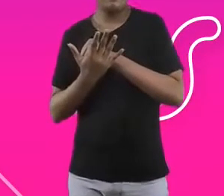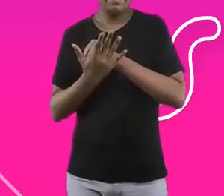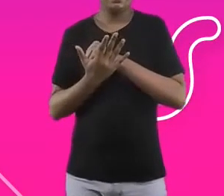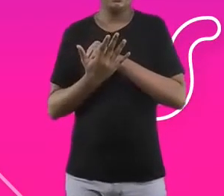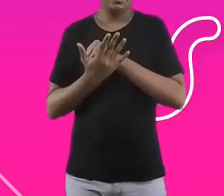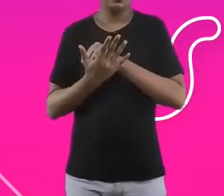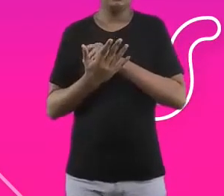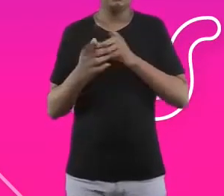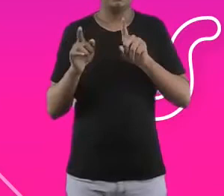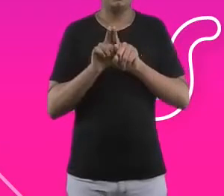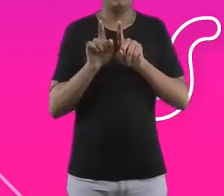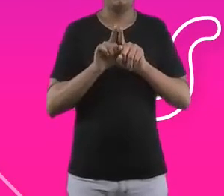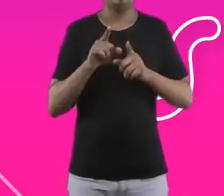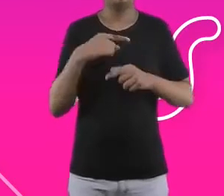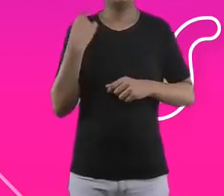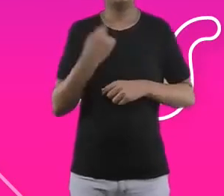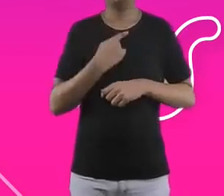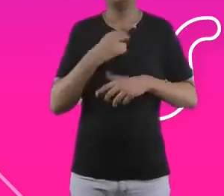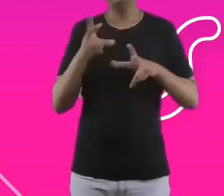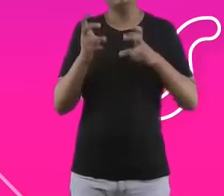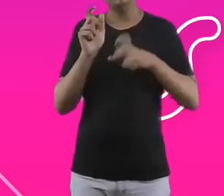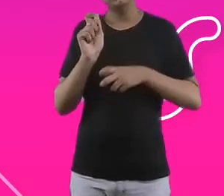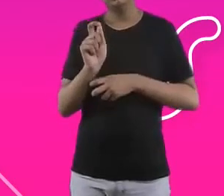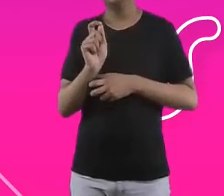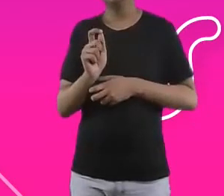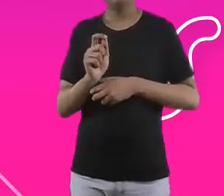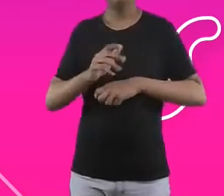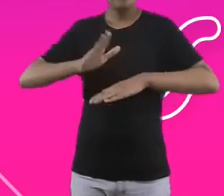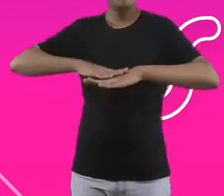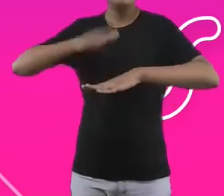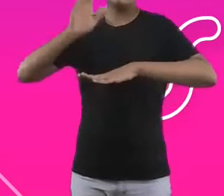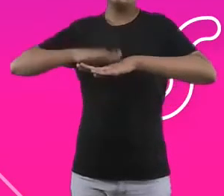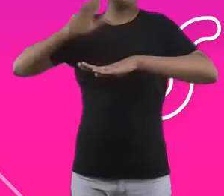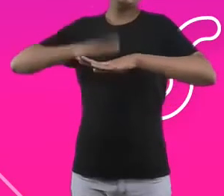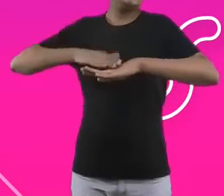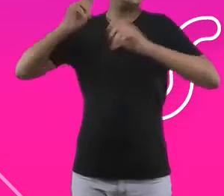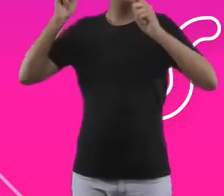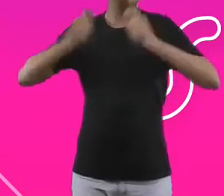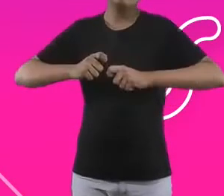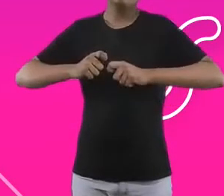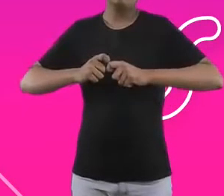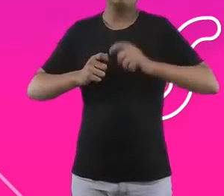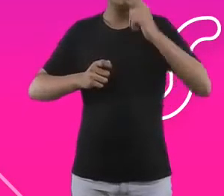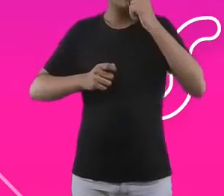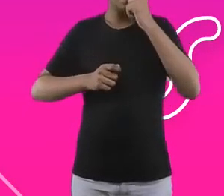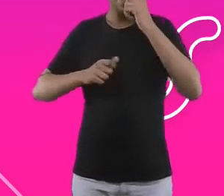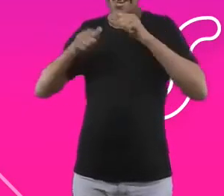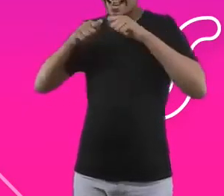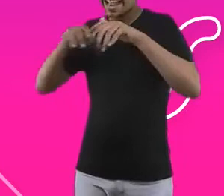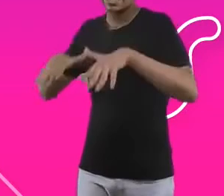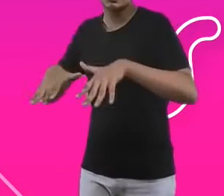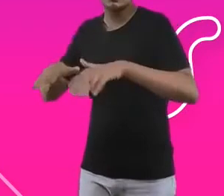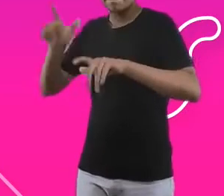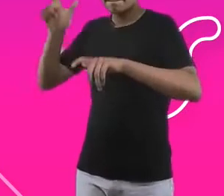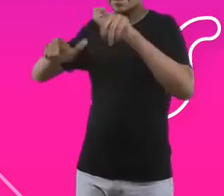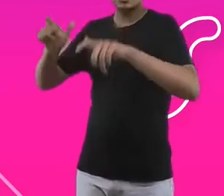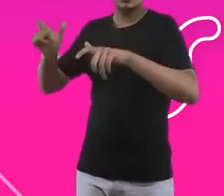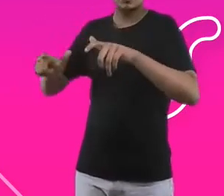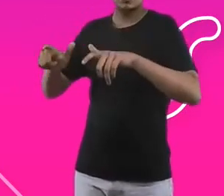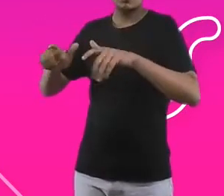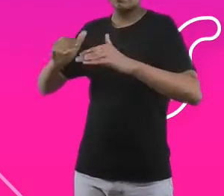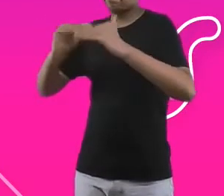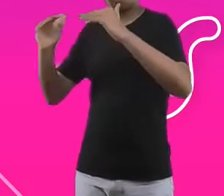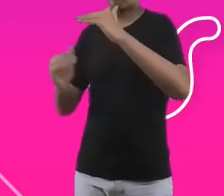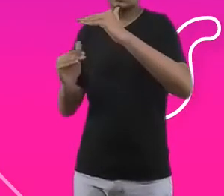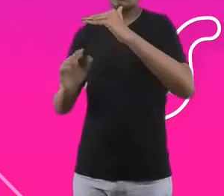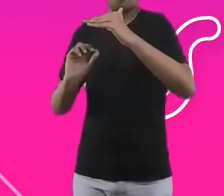podia fazer mais, podia fazer inversões diferentes e chegar até outras pessoas em situação de vulnerabilidade ou não, mas garantindo